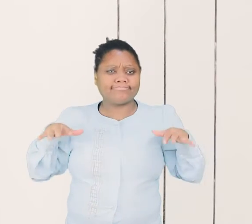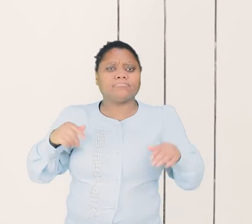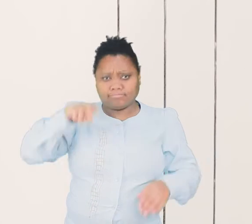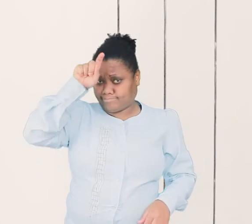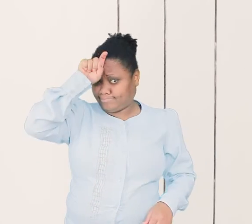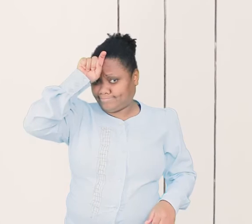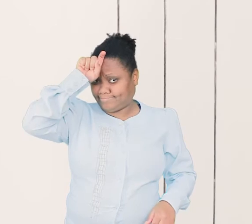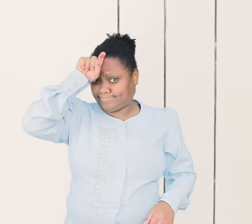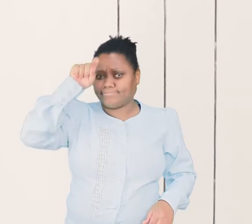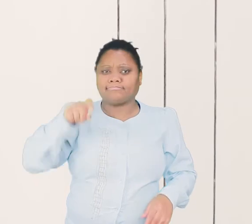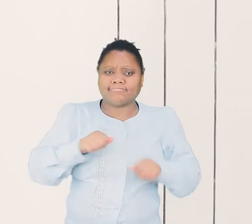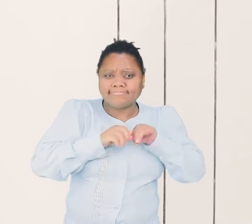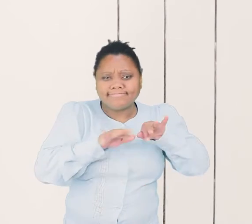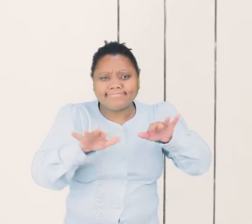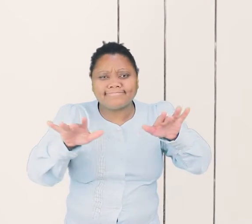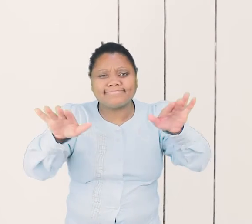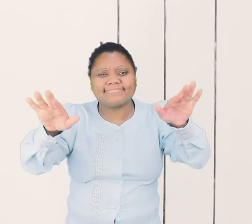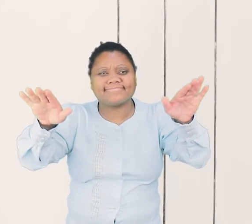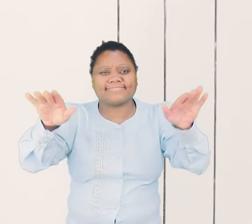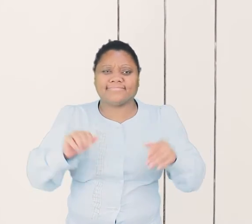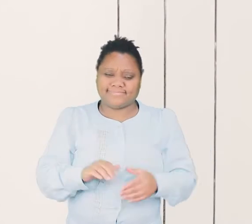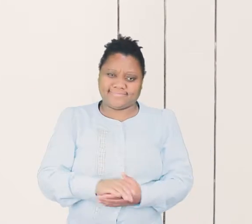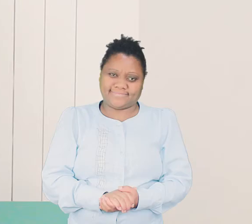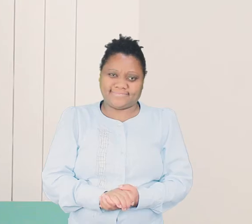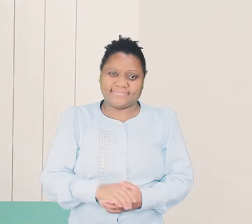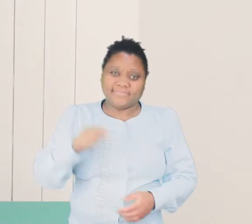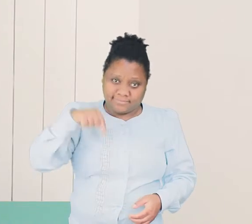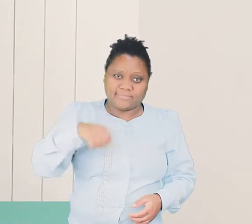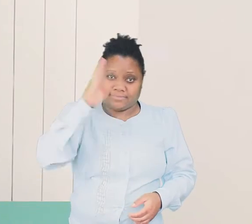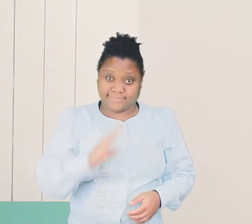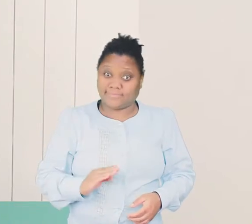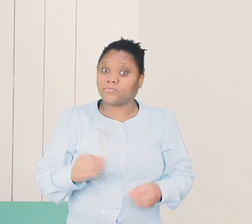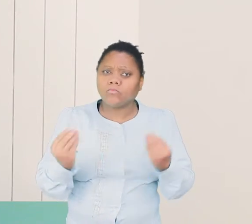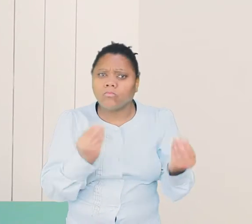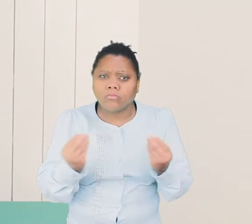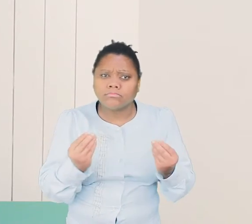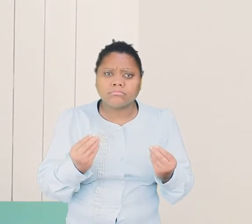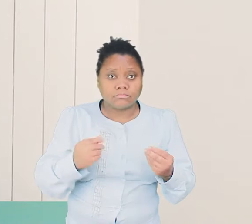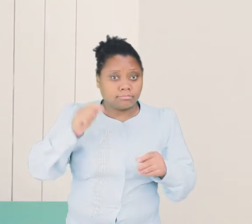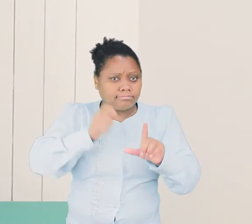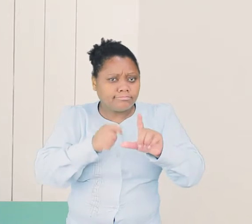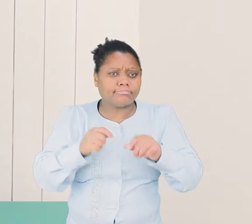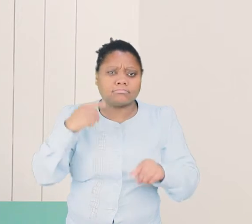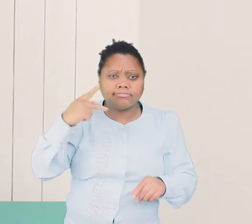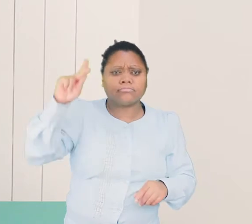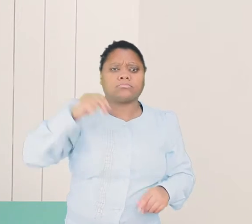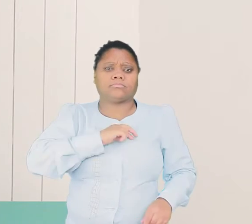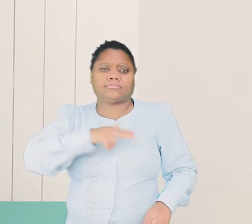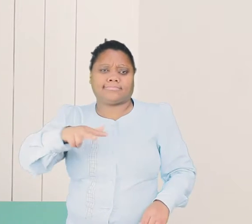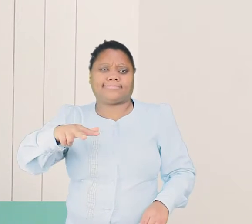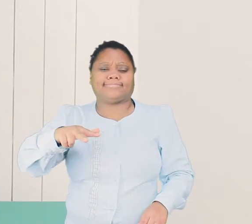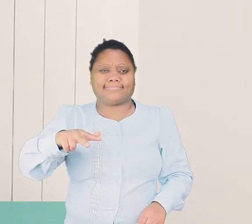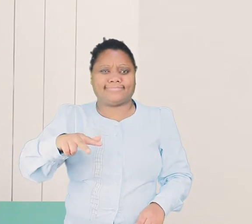Otomano, conhecido também como Império Turco. Aqui no Brasil, o triângulo chegou junto dos